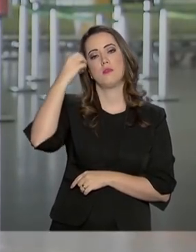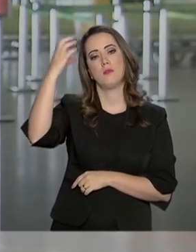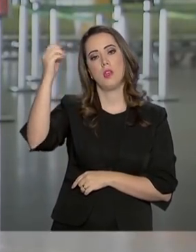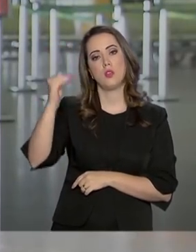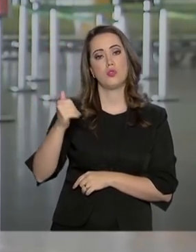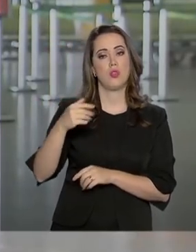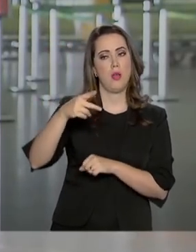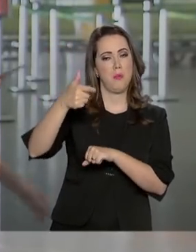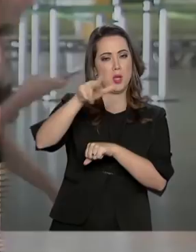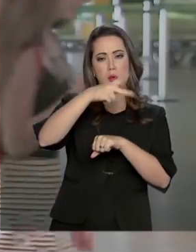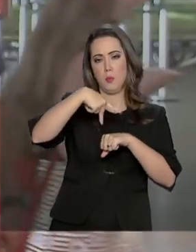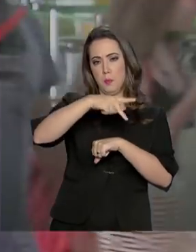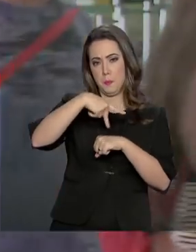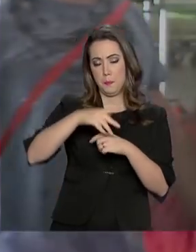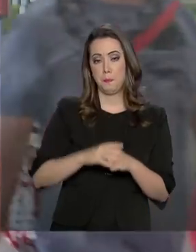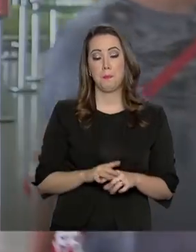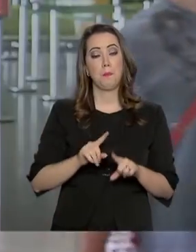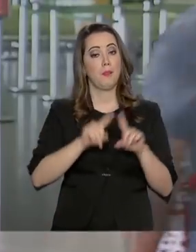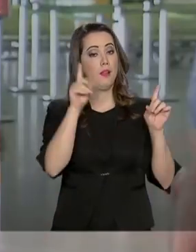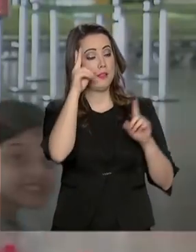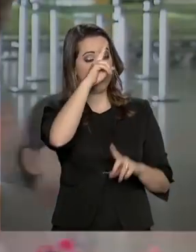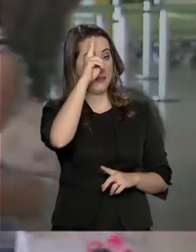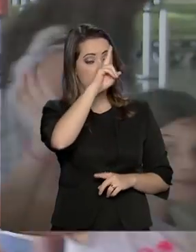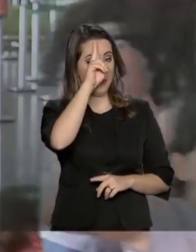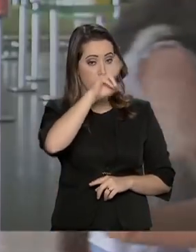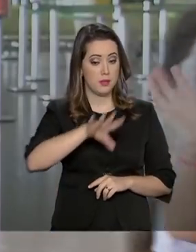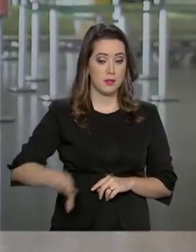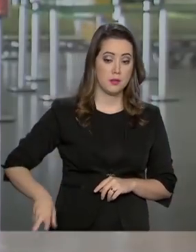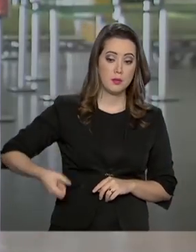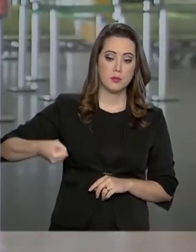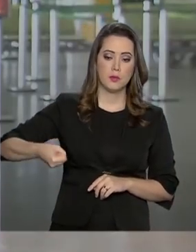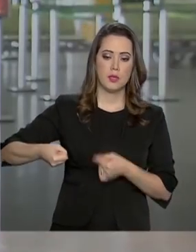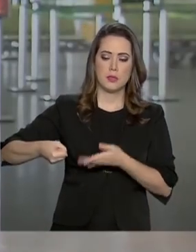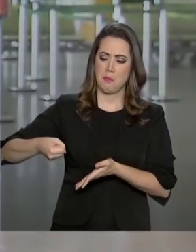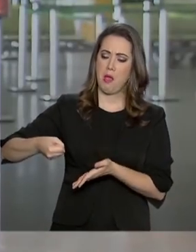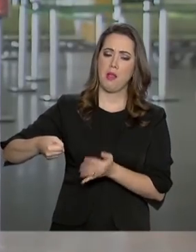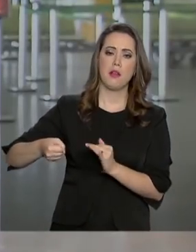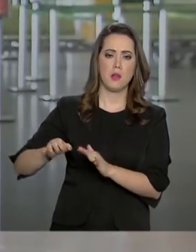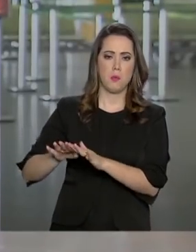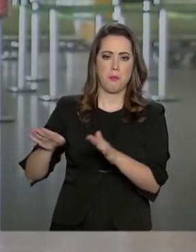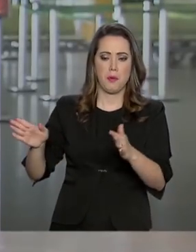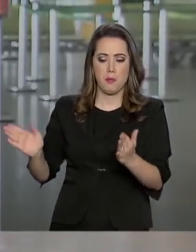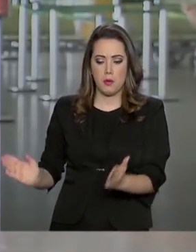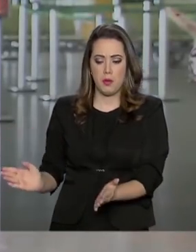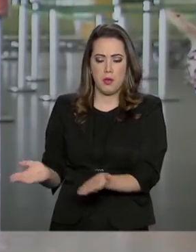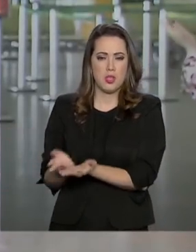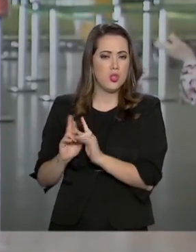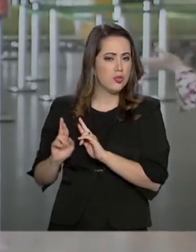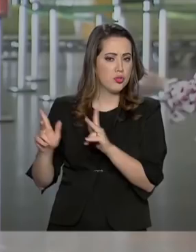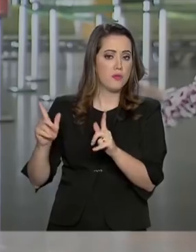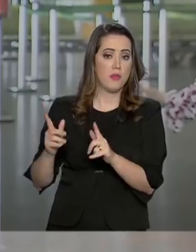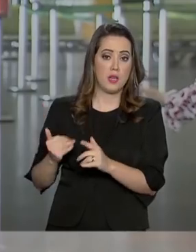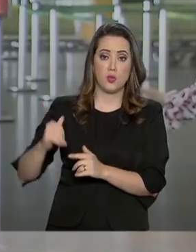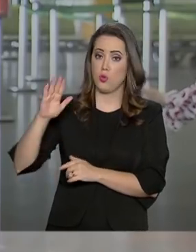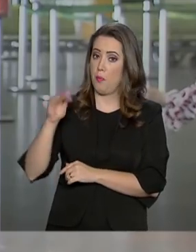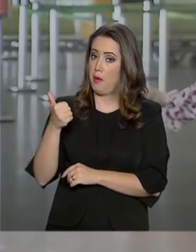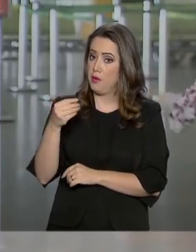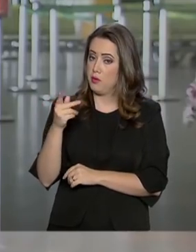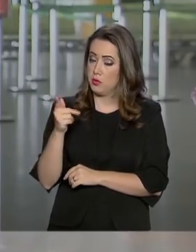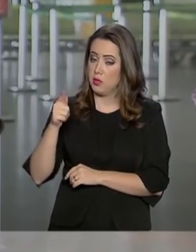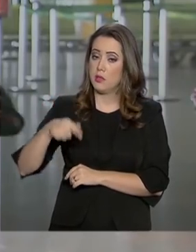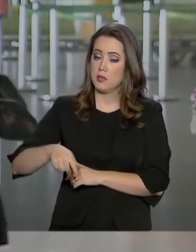internacionais. Lembrando que as bagagens fora do padrão, ou com mais de 10 kg, devem ser